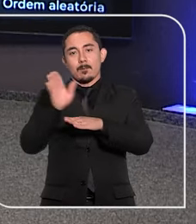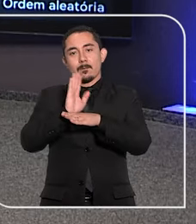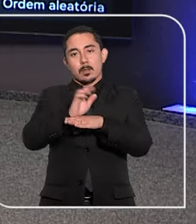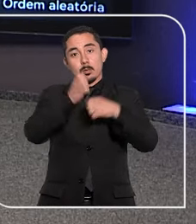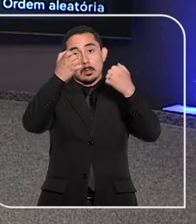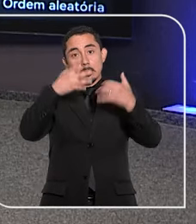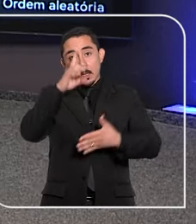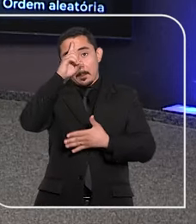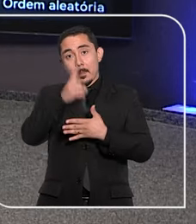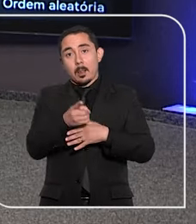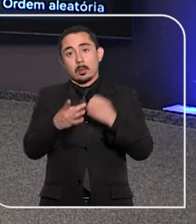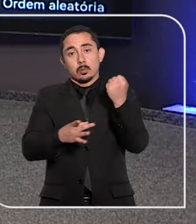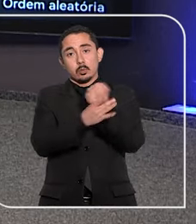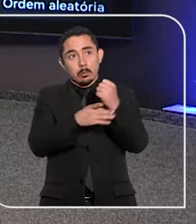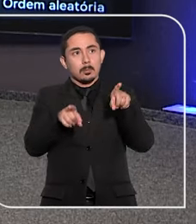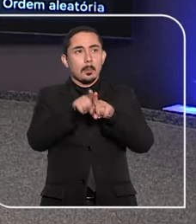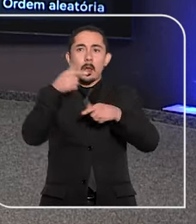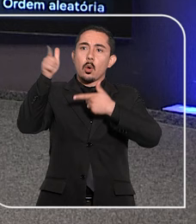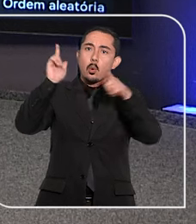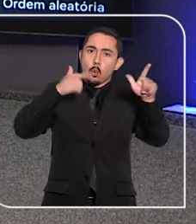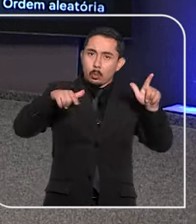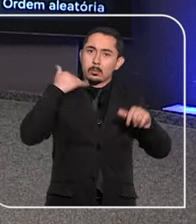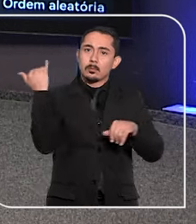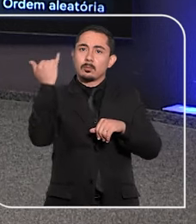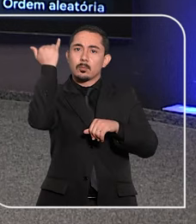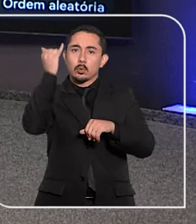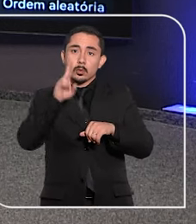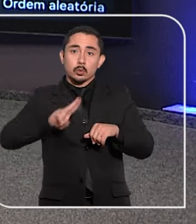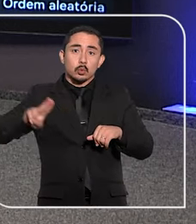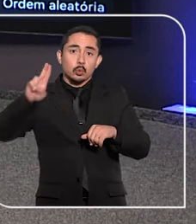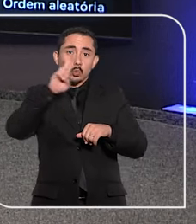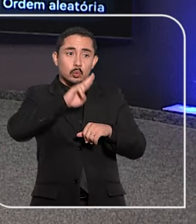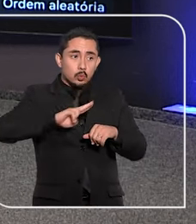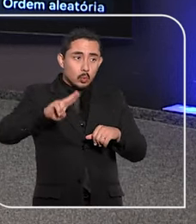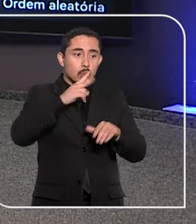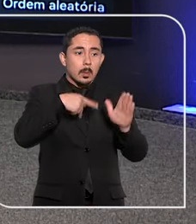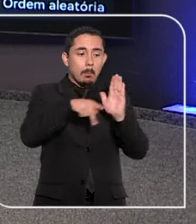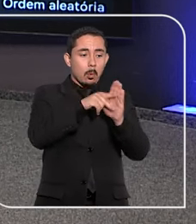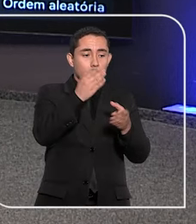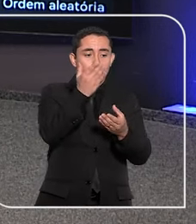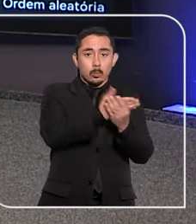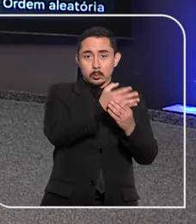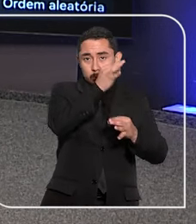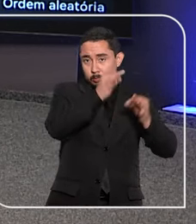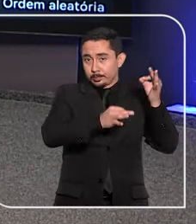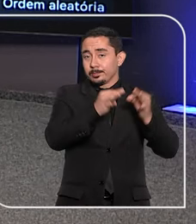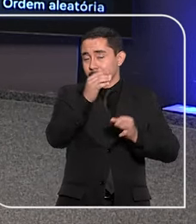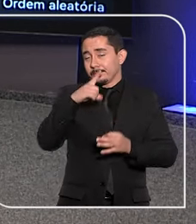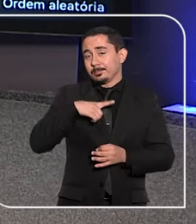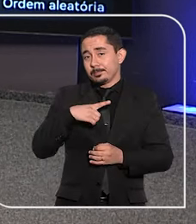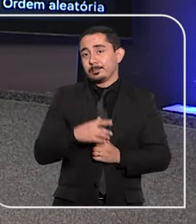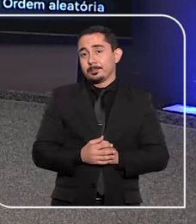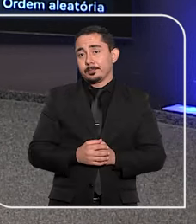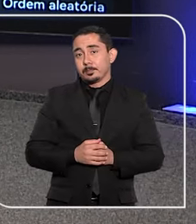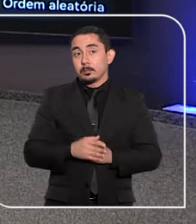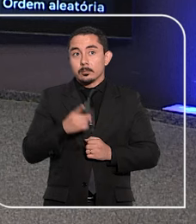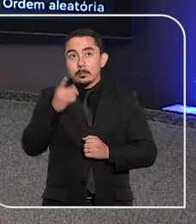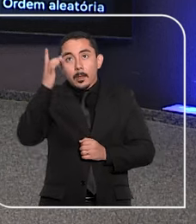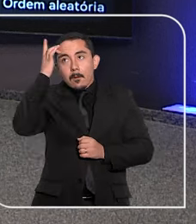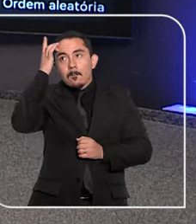encontra vídeos sobre o mandado de segurança e outros importantes instrumentos utilizados em um processo judicial,